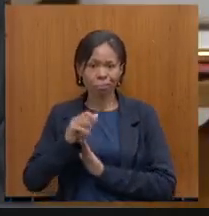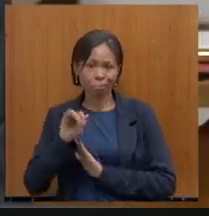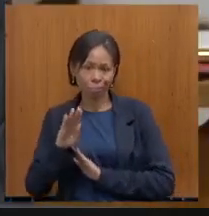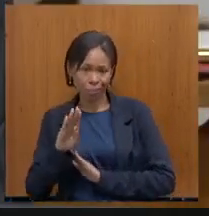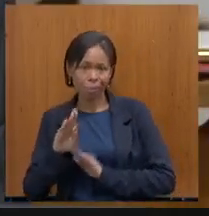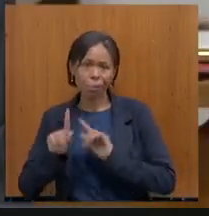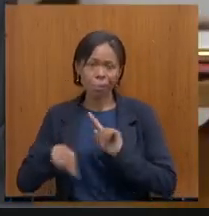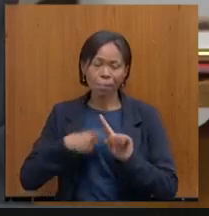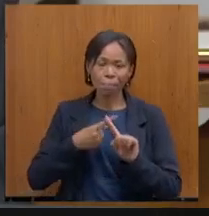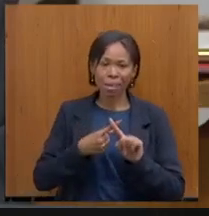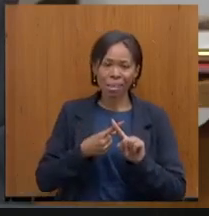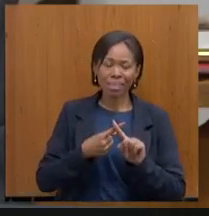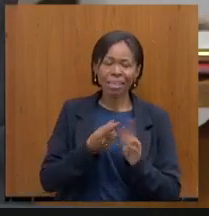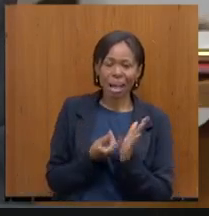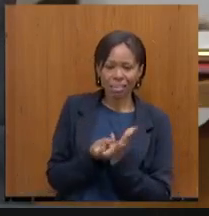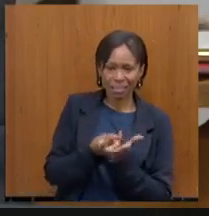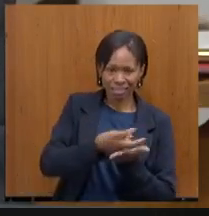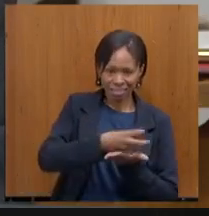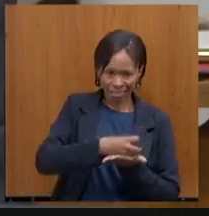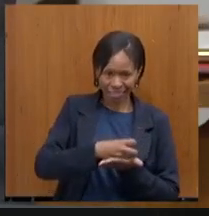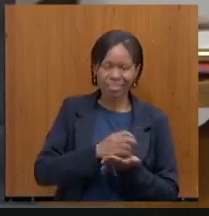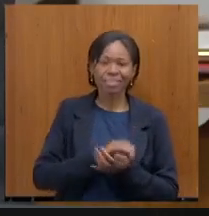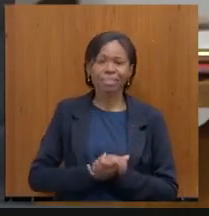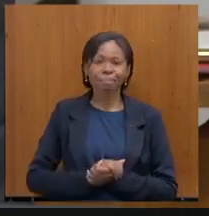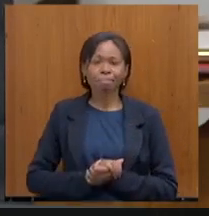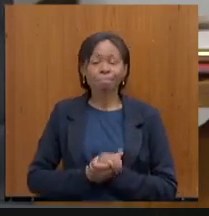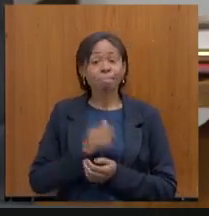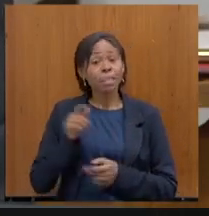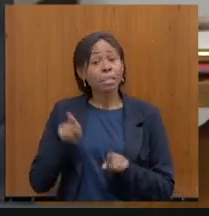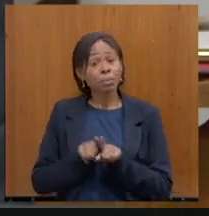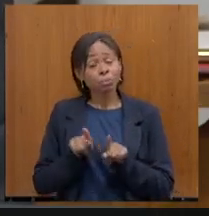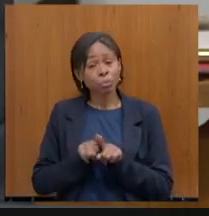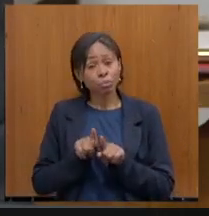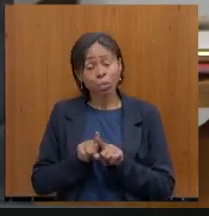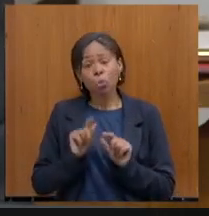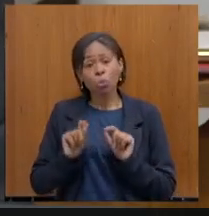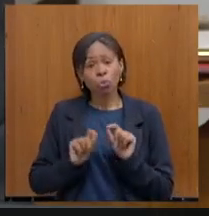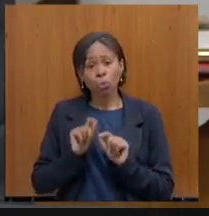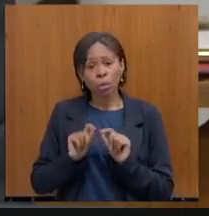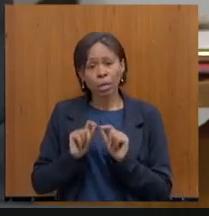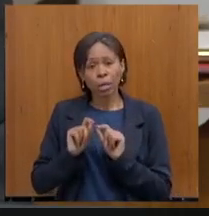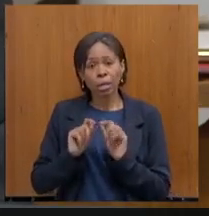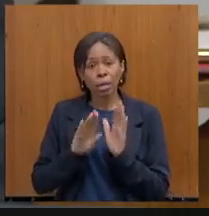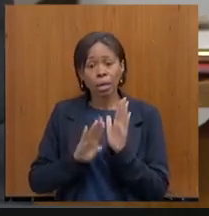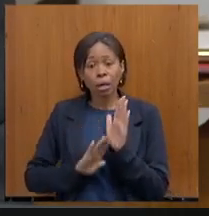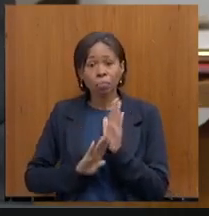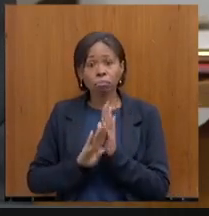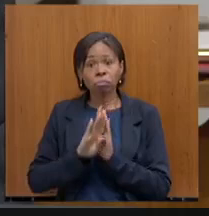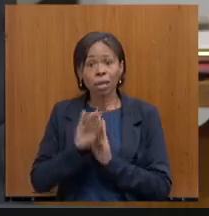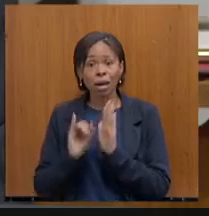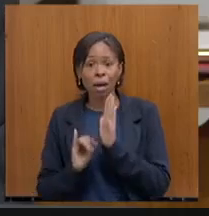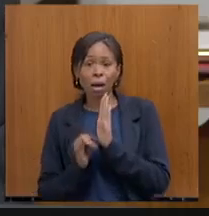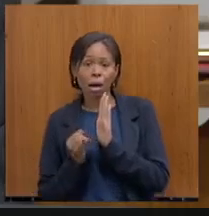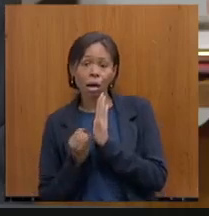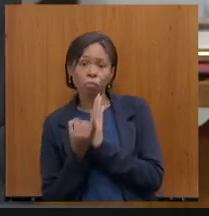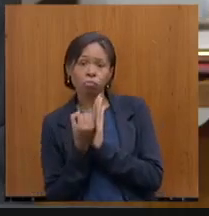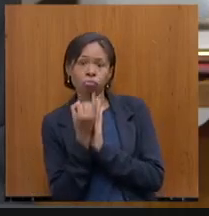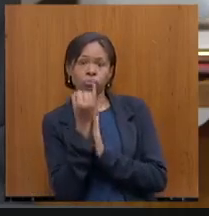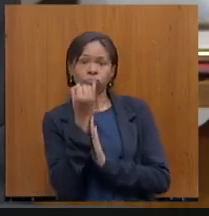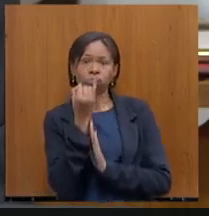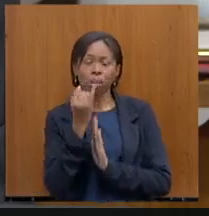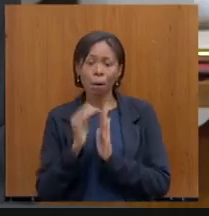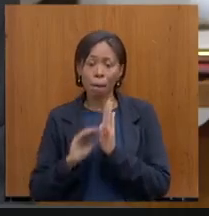arrecadação. e um terceiro ponto, que é a questão do aumento da inflação. A inflação, ela traz uma